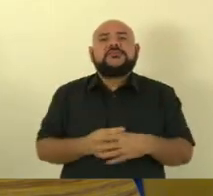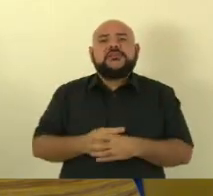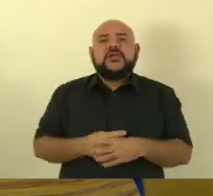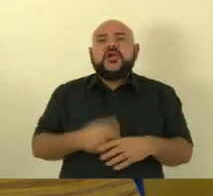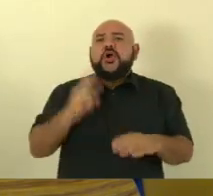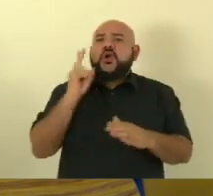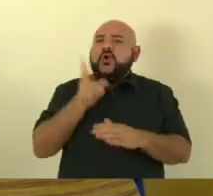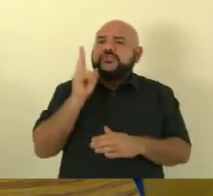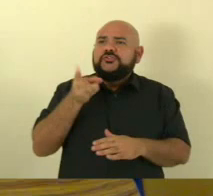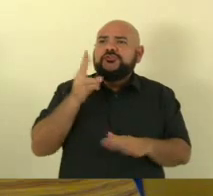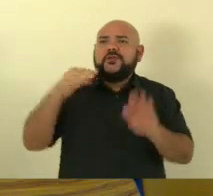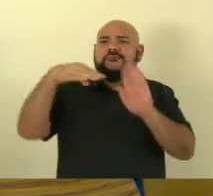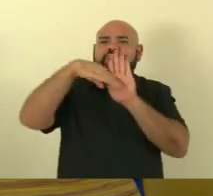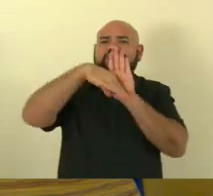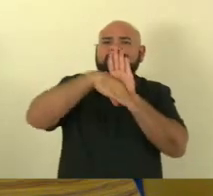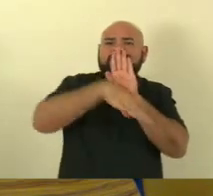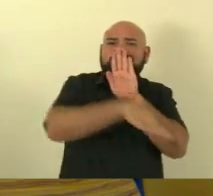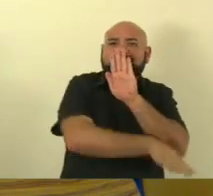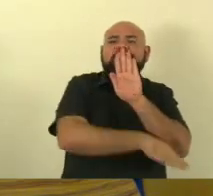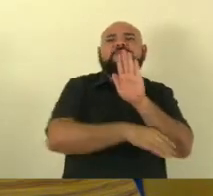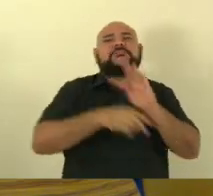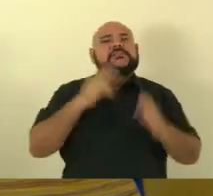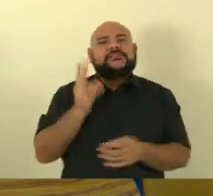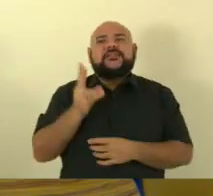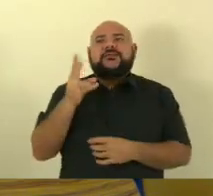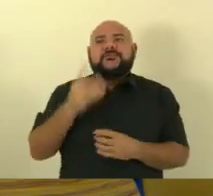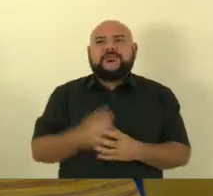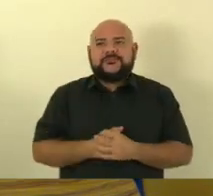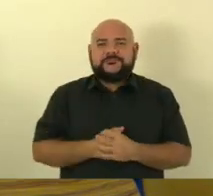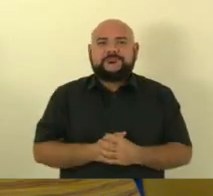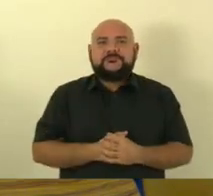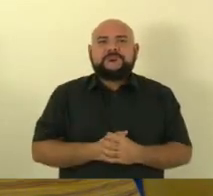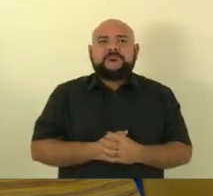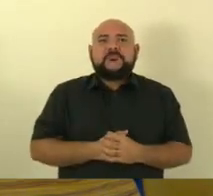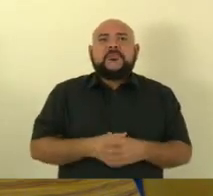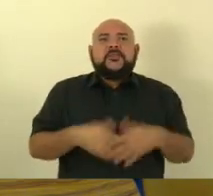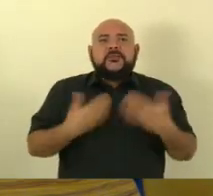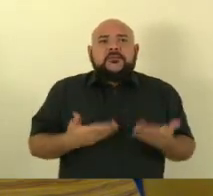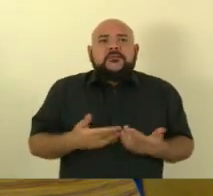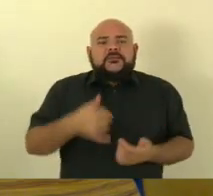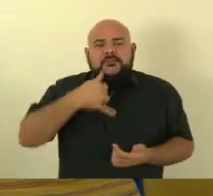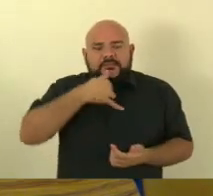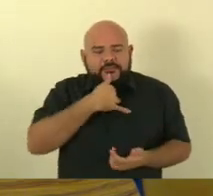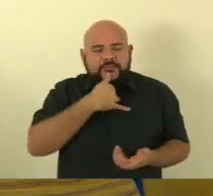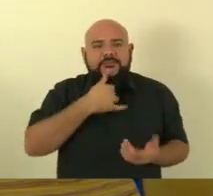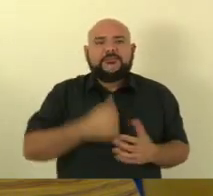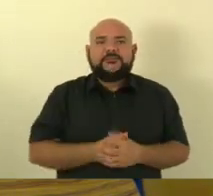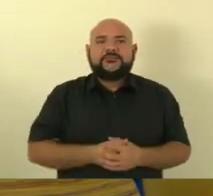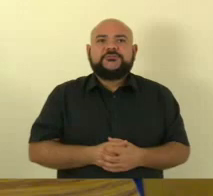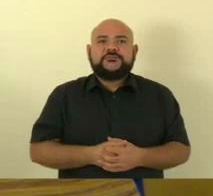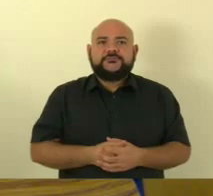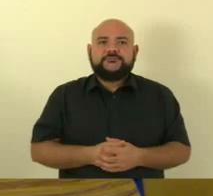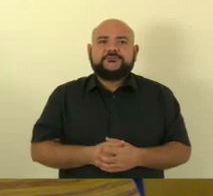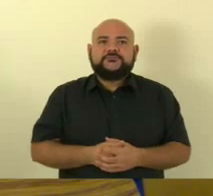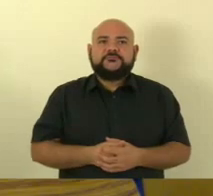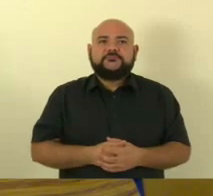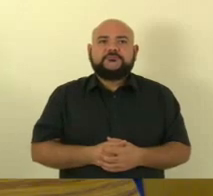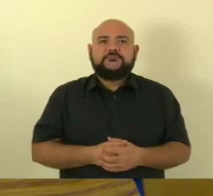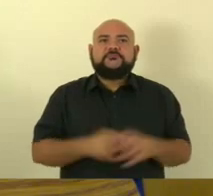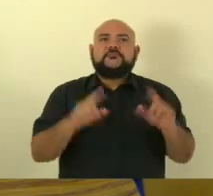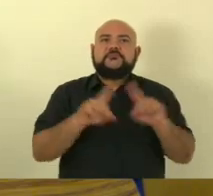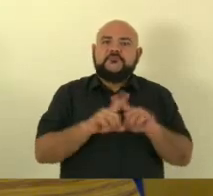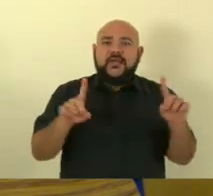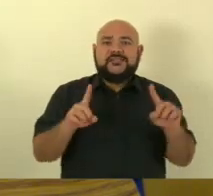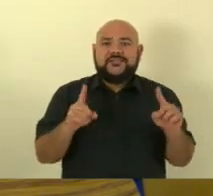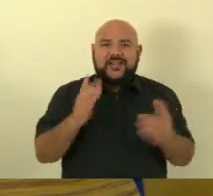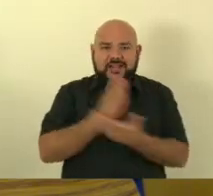escravidão eterna eu lamento que a gente tenha terminado assim mas o jogo ainda não acabou